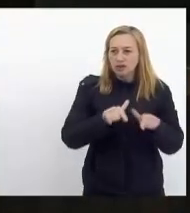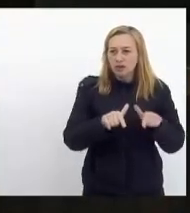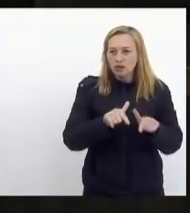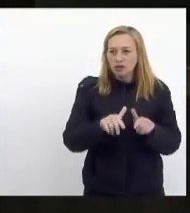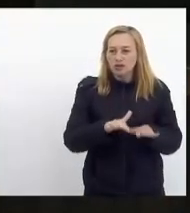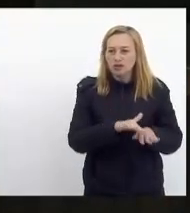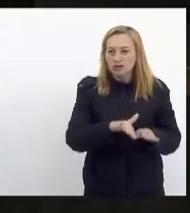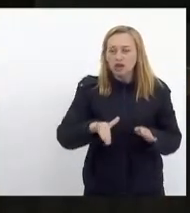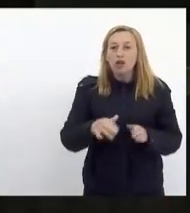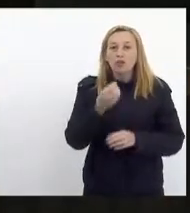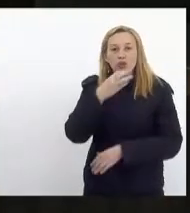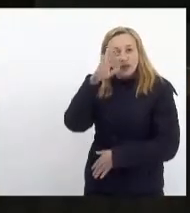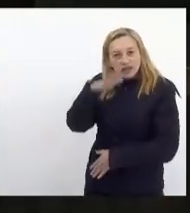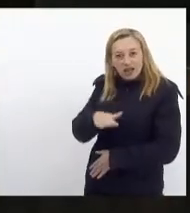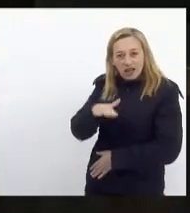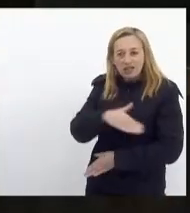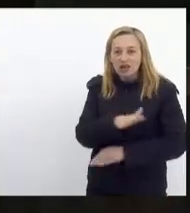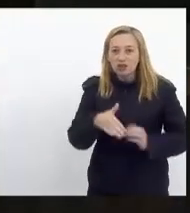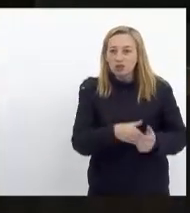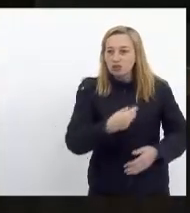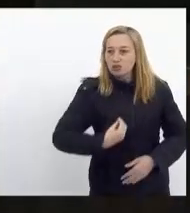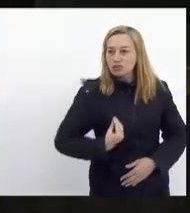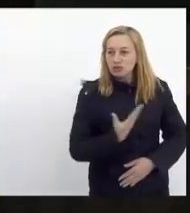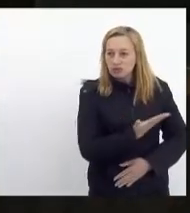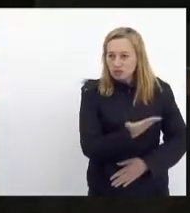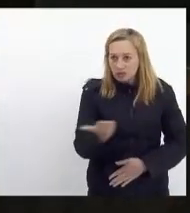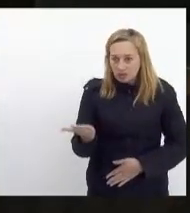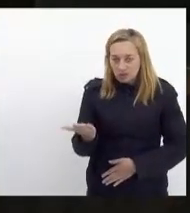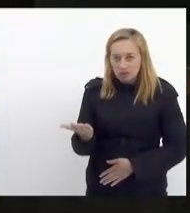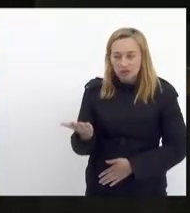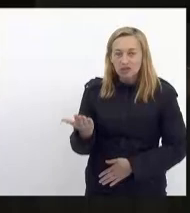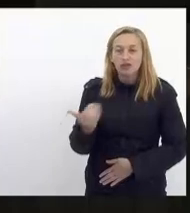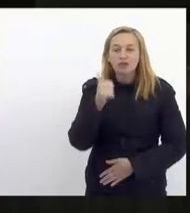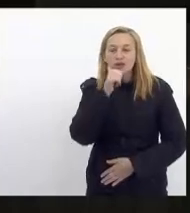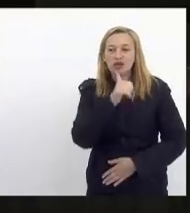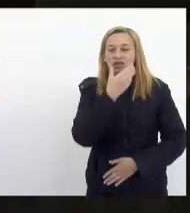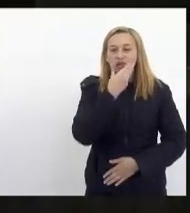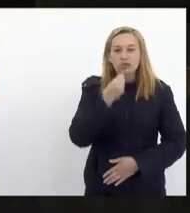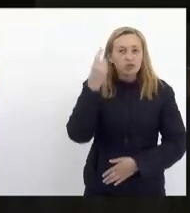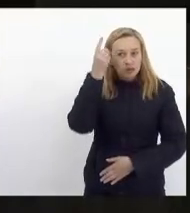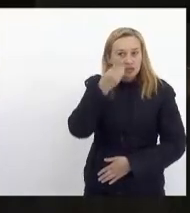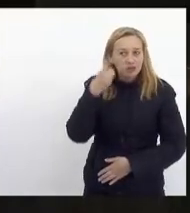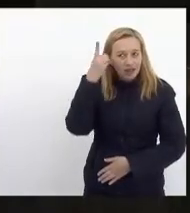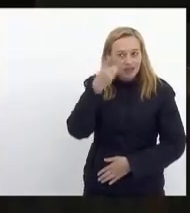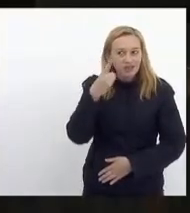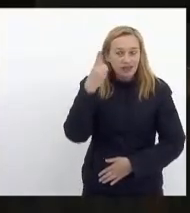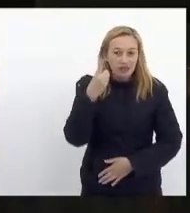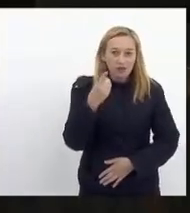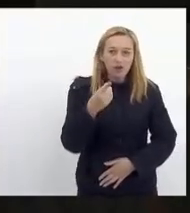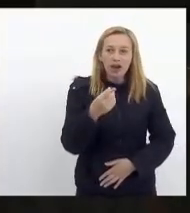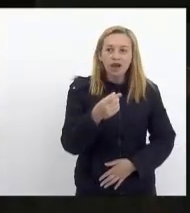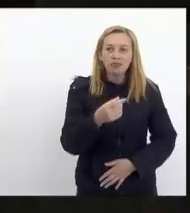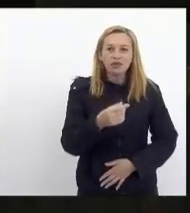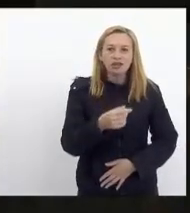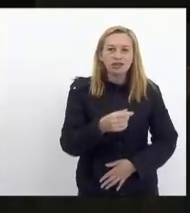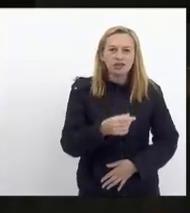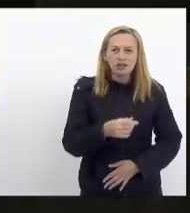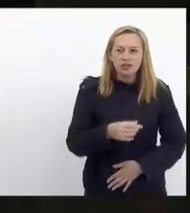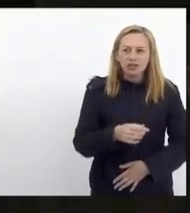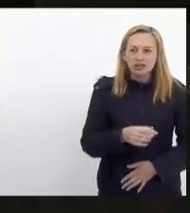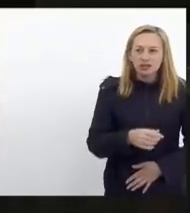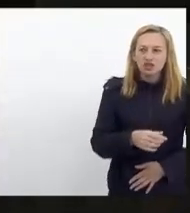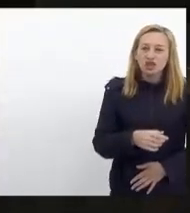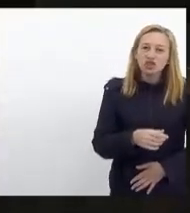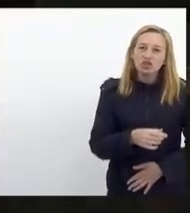Dá uma boa tarde para todos os presentes, os senhores e senhoras deputadas. Boa tarde, presidente.